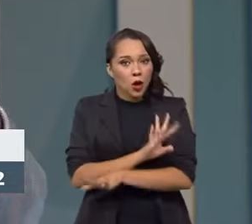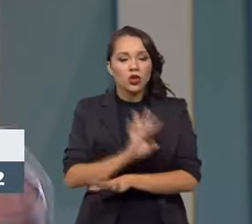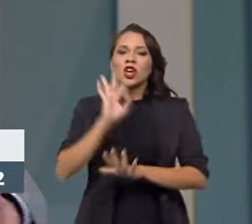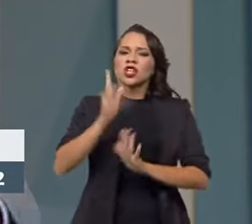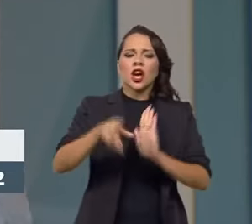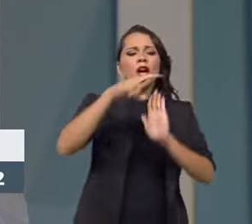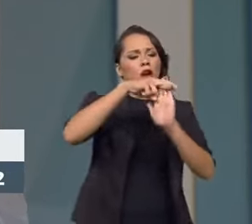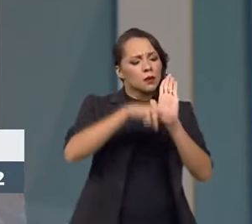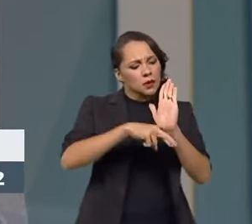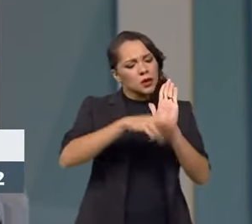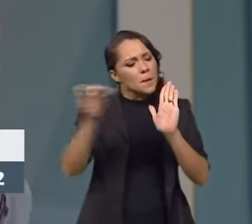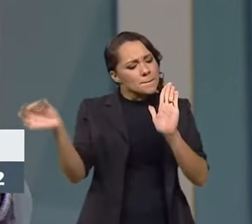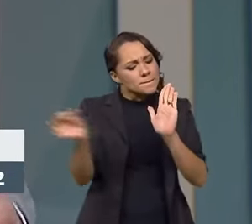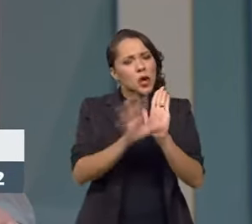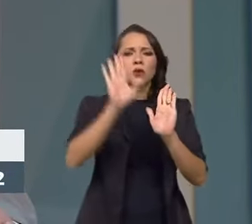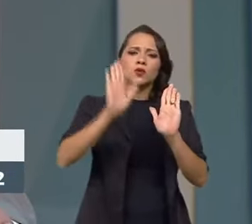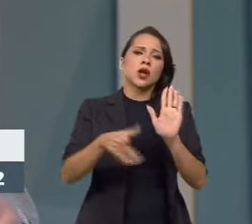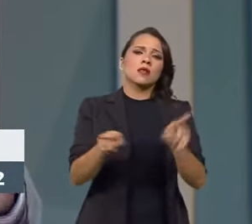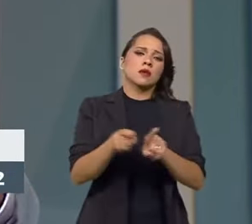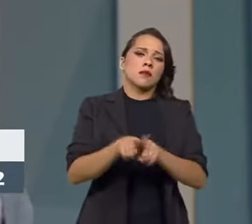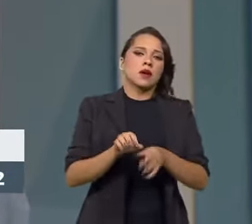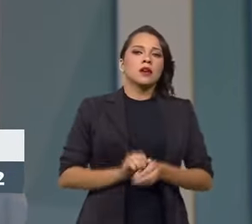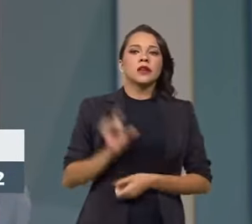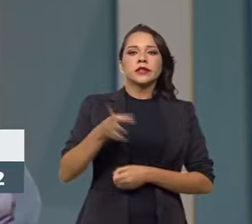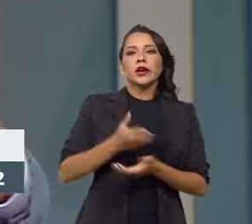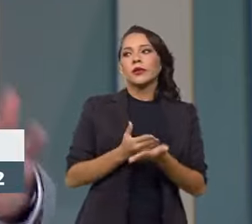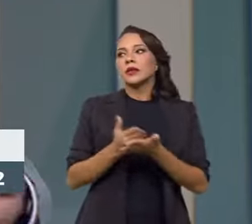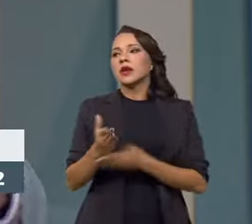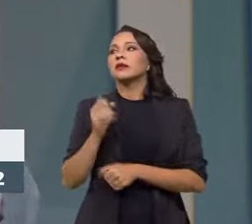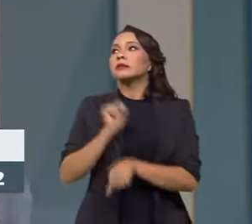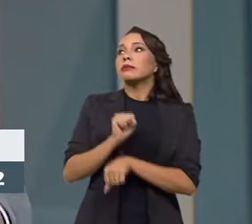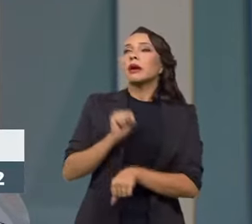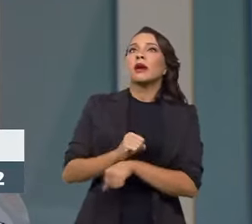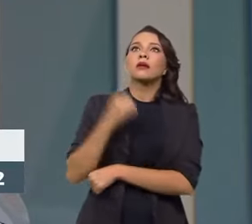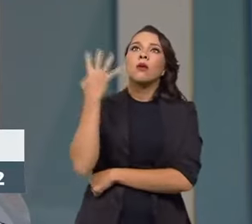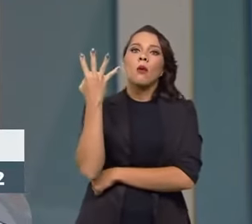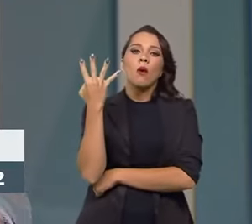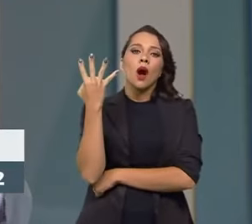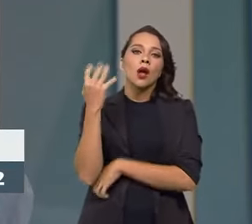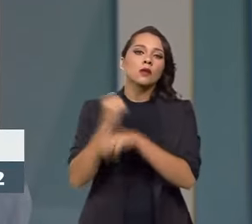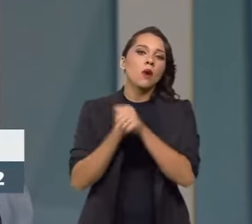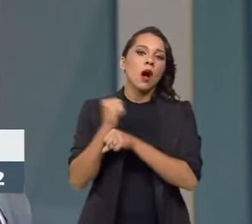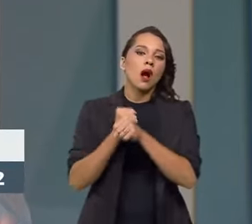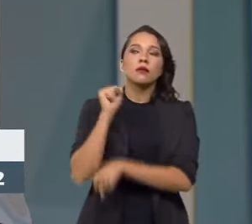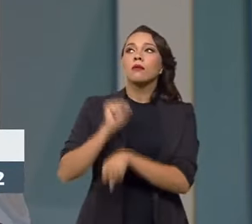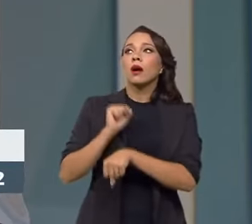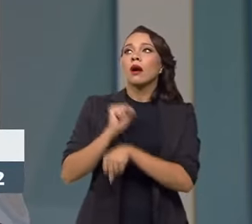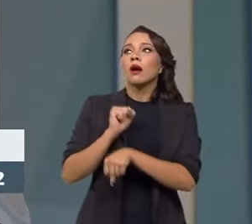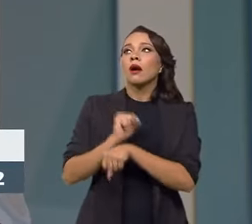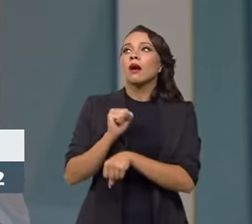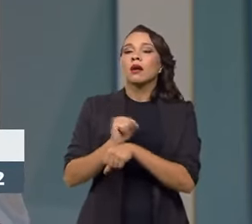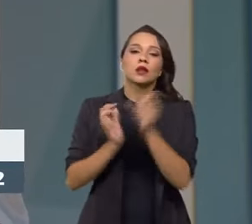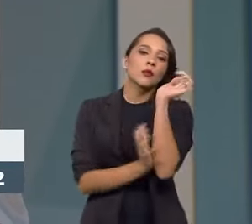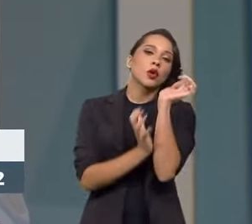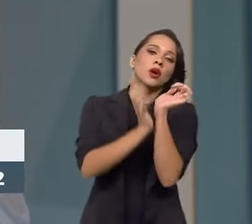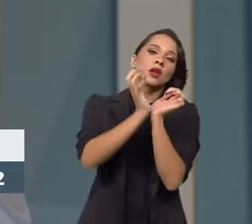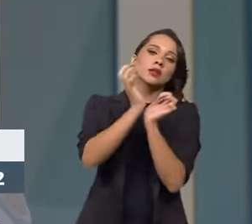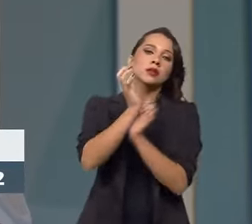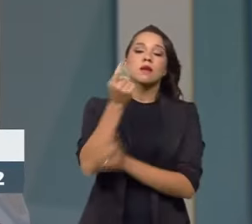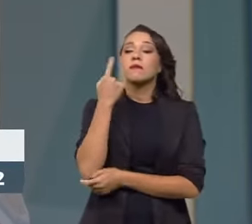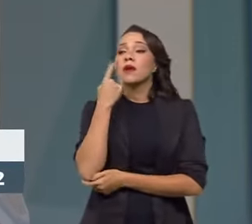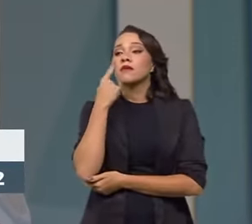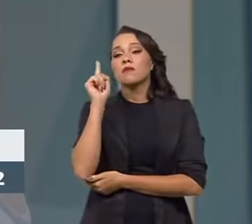realmente esteja pronta para aplicar e não entrar numa via cruz de ficar 3, 4 anos num processo burocrático para pegar um